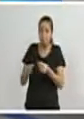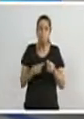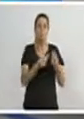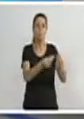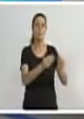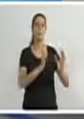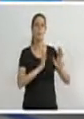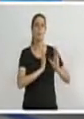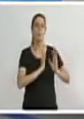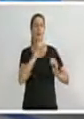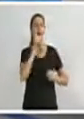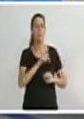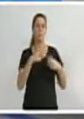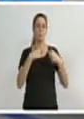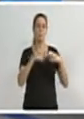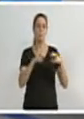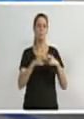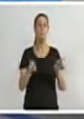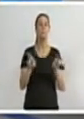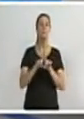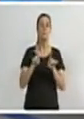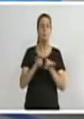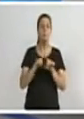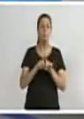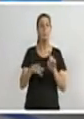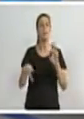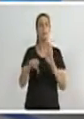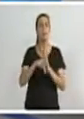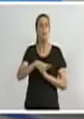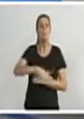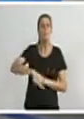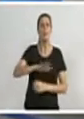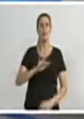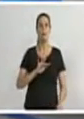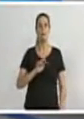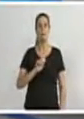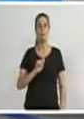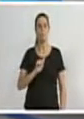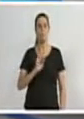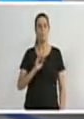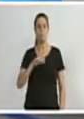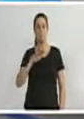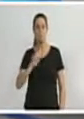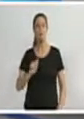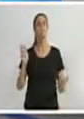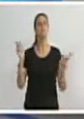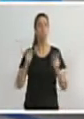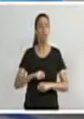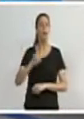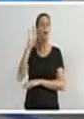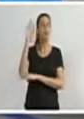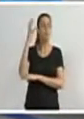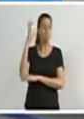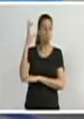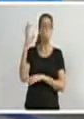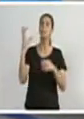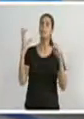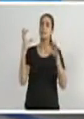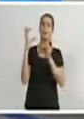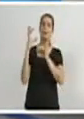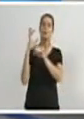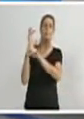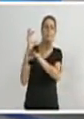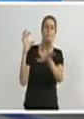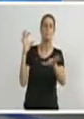Em Federação da Fátima, as empresas de telefonia móvel já poderão instalar a nova antena no bairro, que deve ficar nas